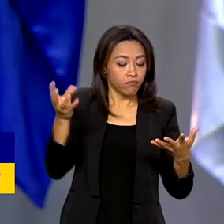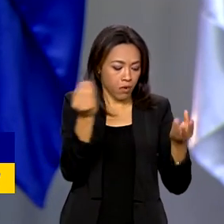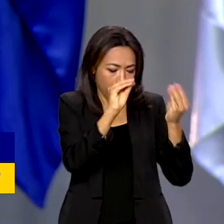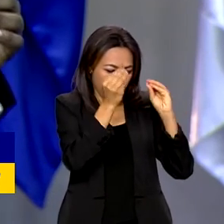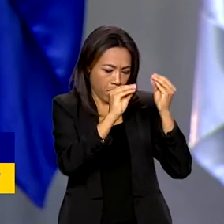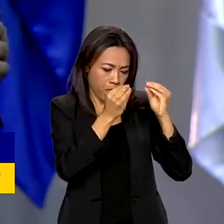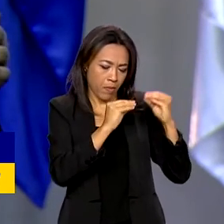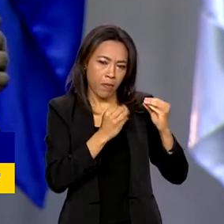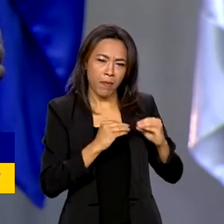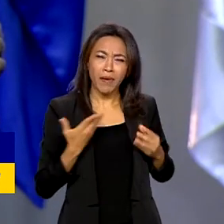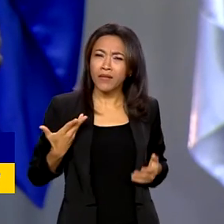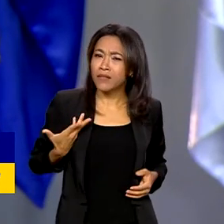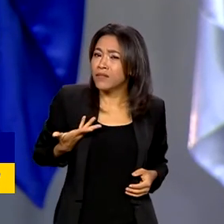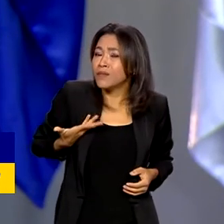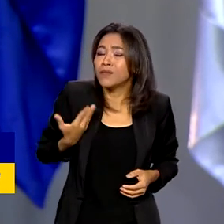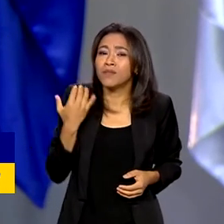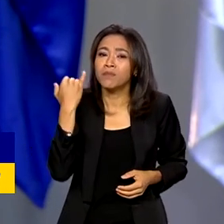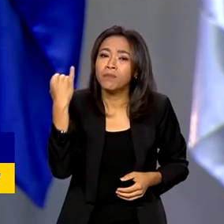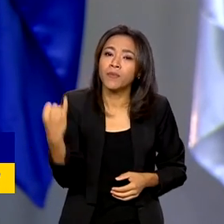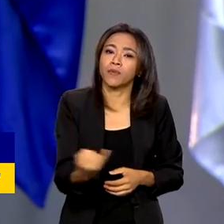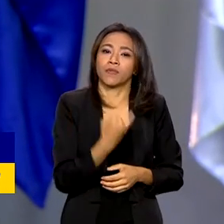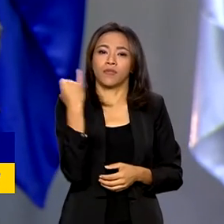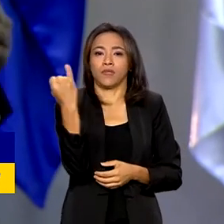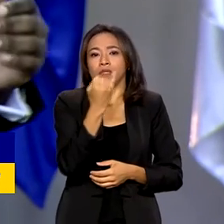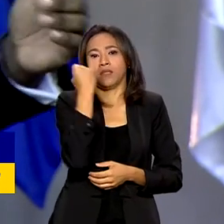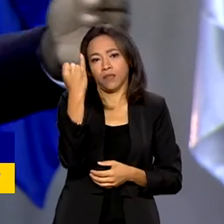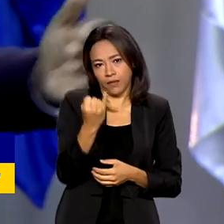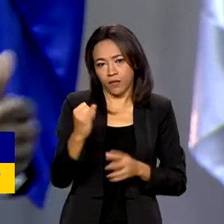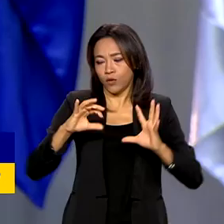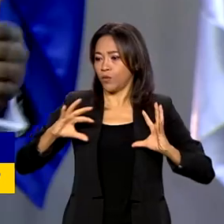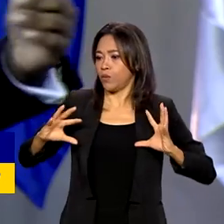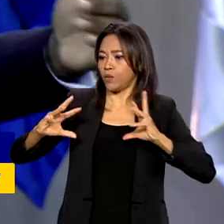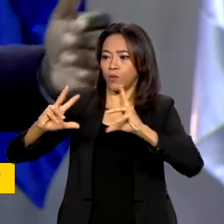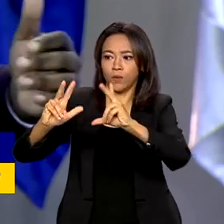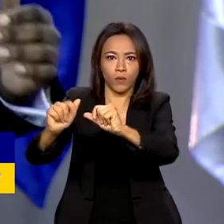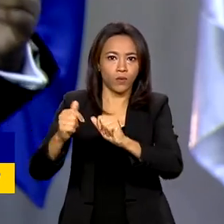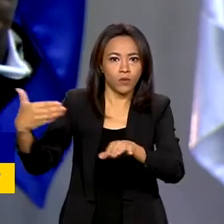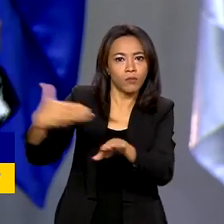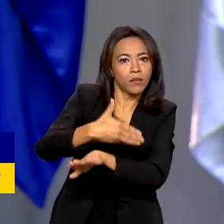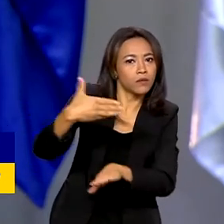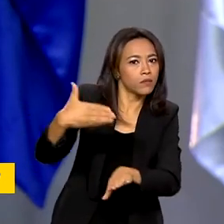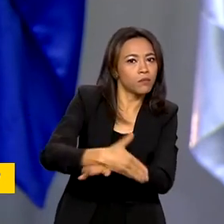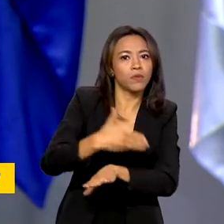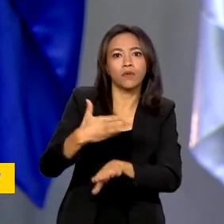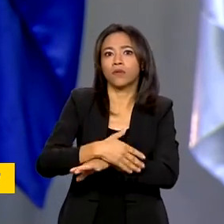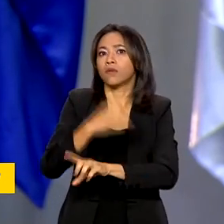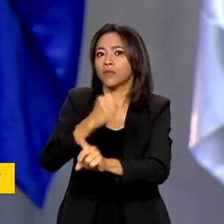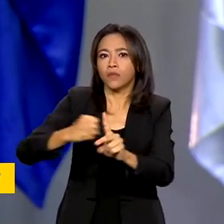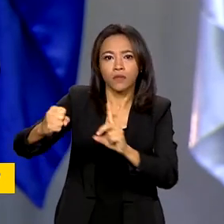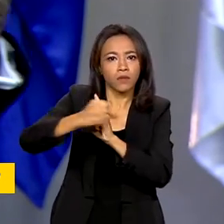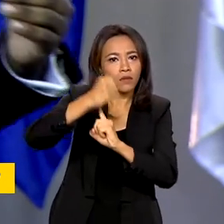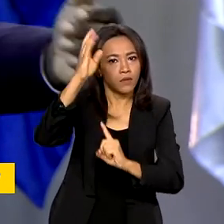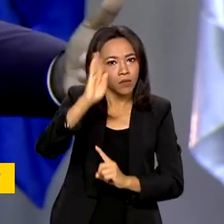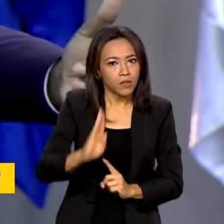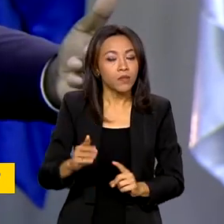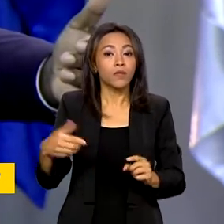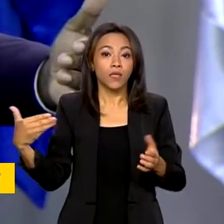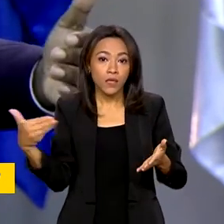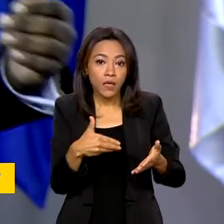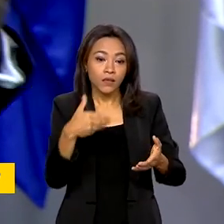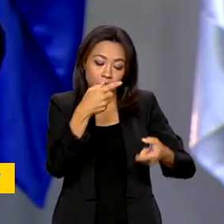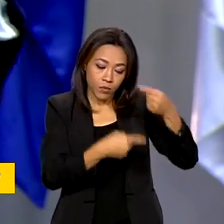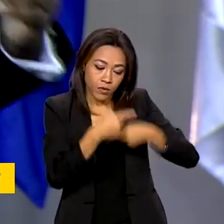e deputado, isso é muito importante, envolvendo todos os atores do Estado brasileiro e mais, uma política